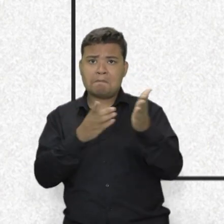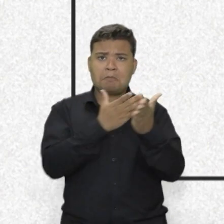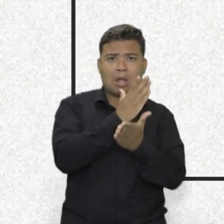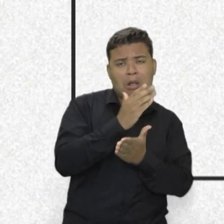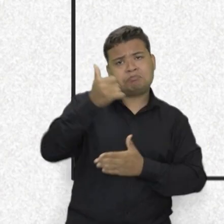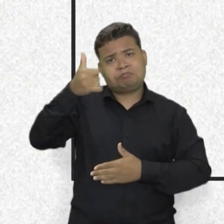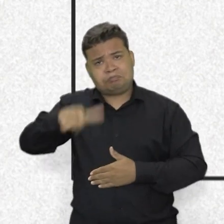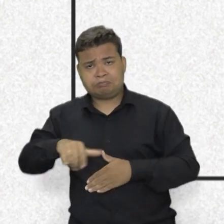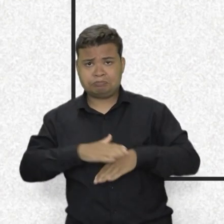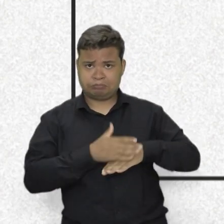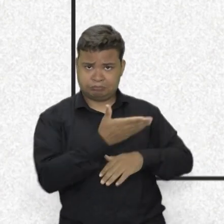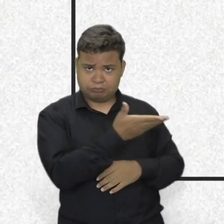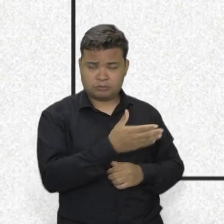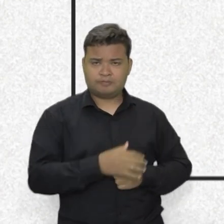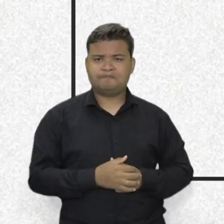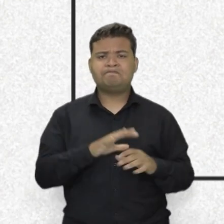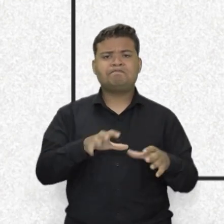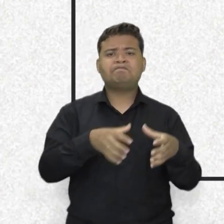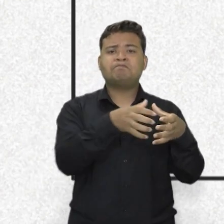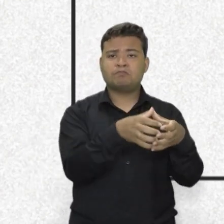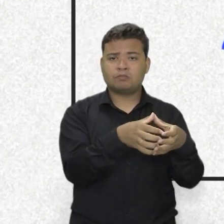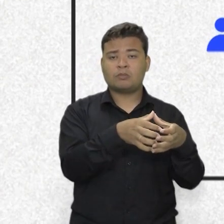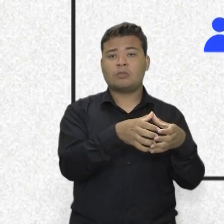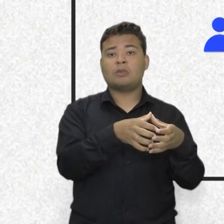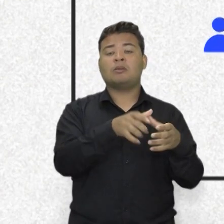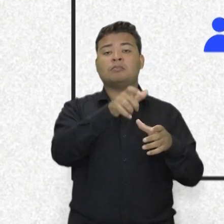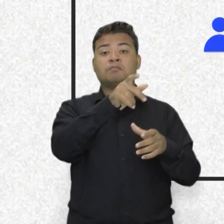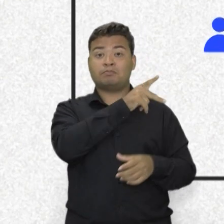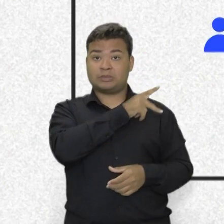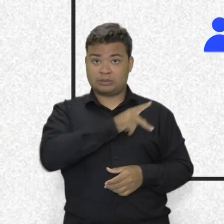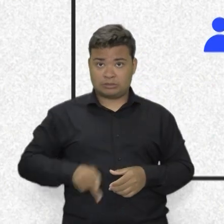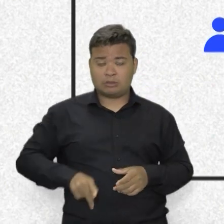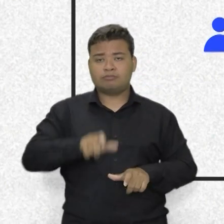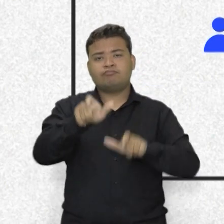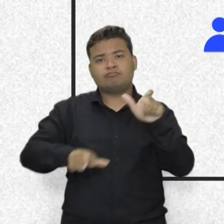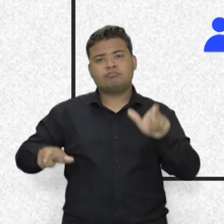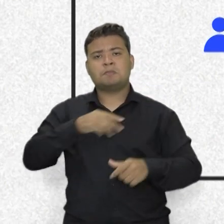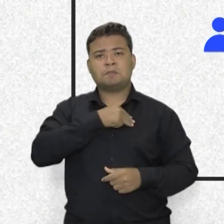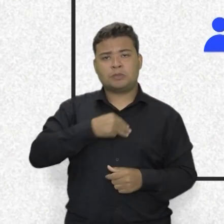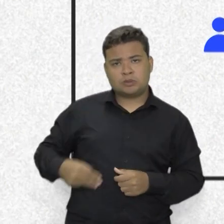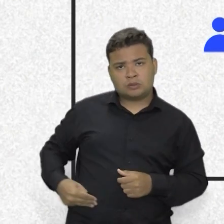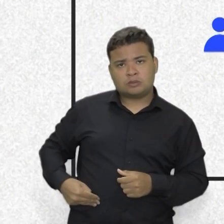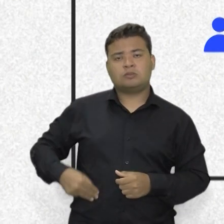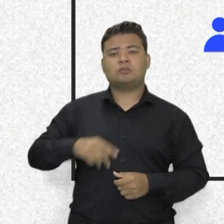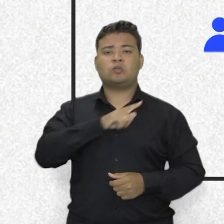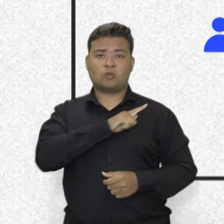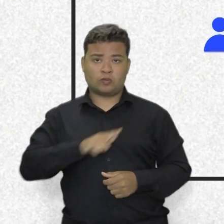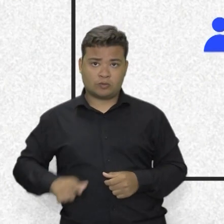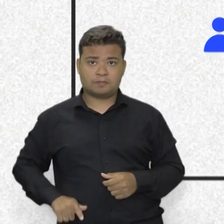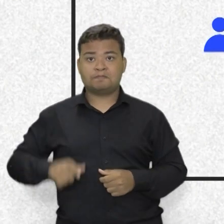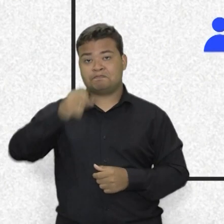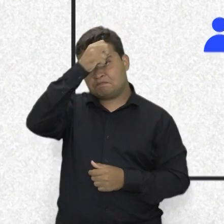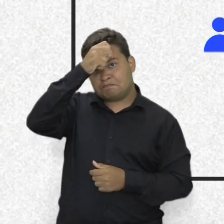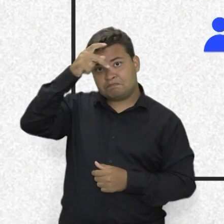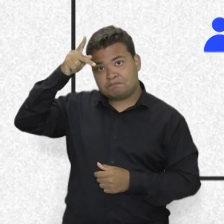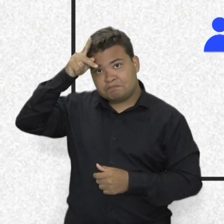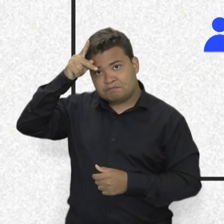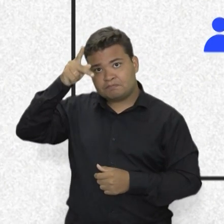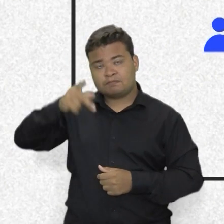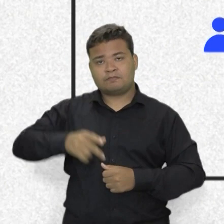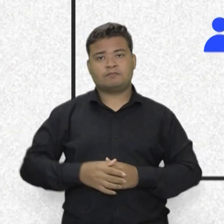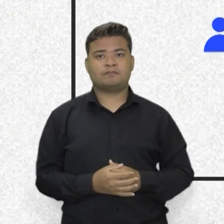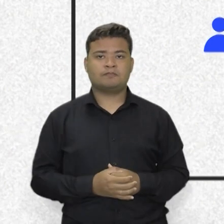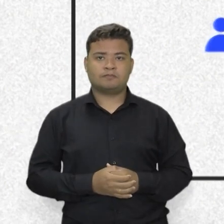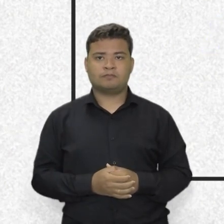vetar leis. Fazem parte do poder executivo, presidente, ministros e ministras, governador, governadora, prefeito,